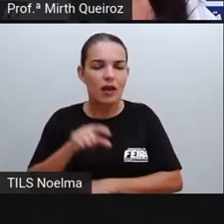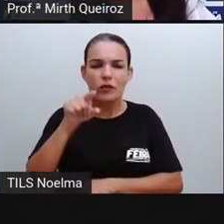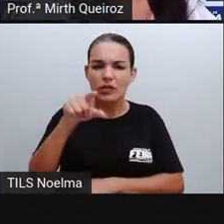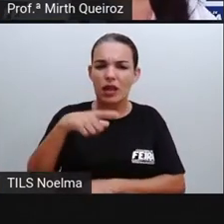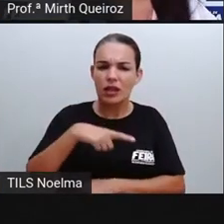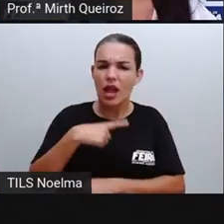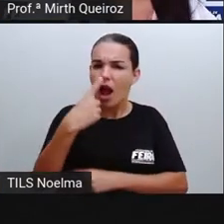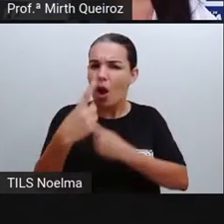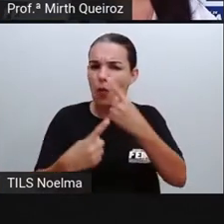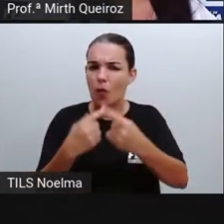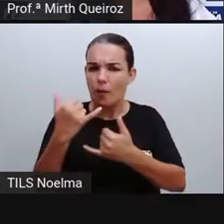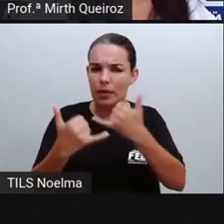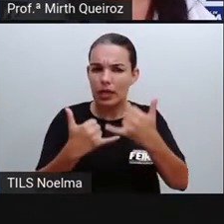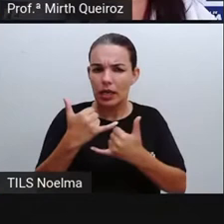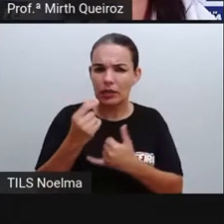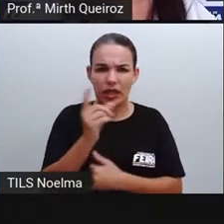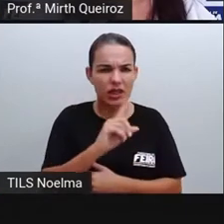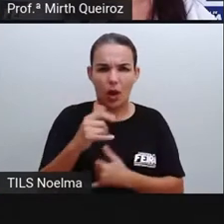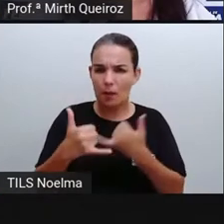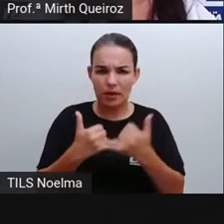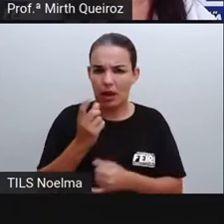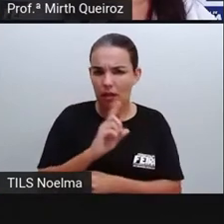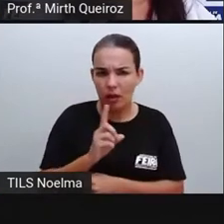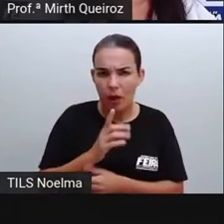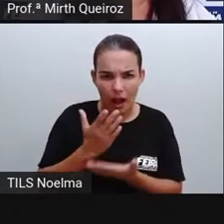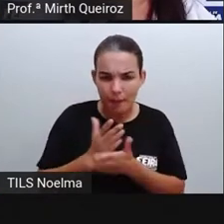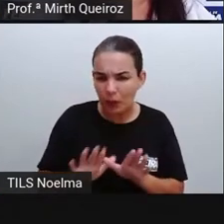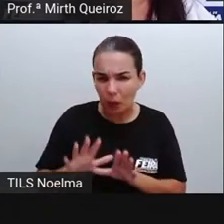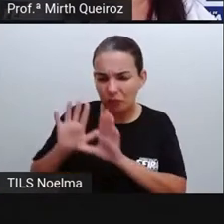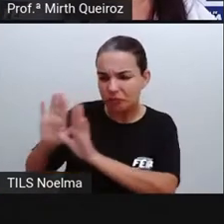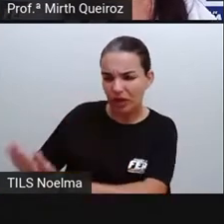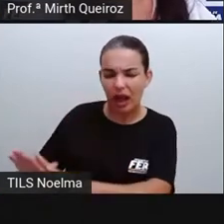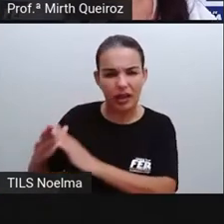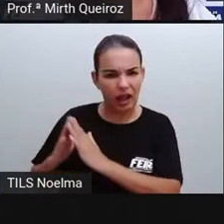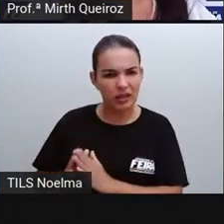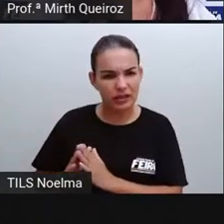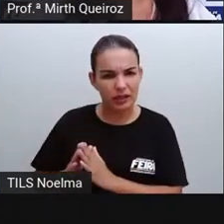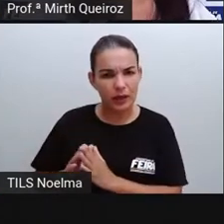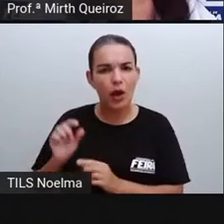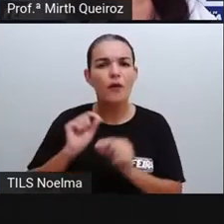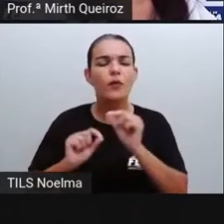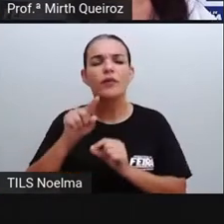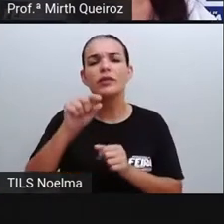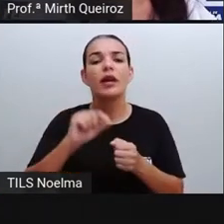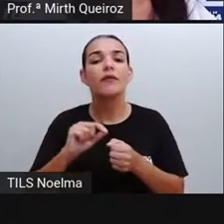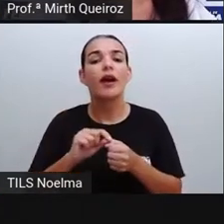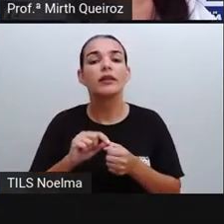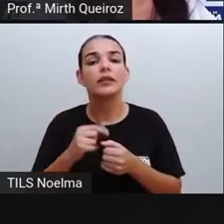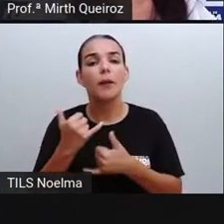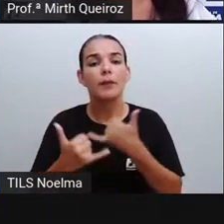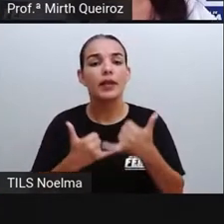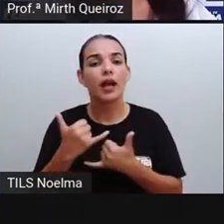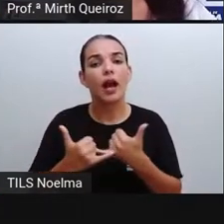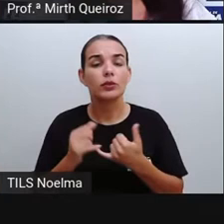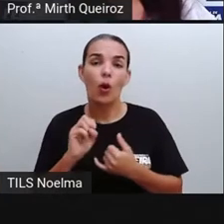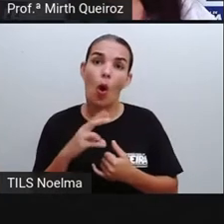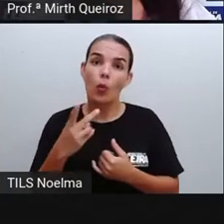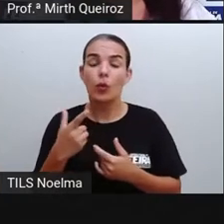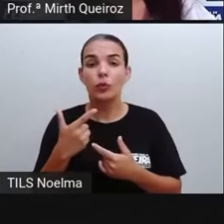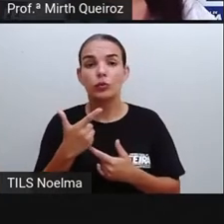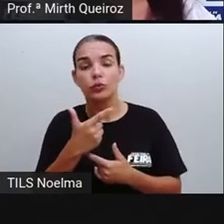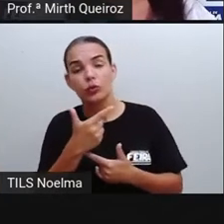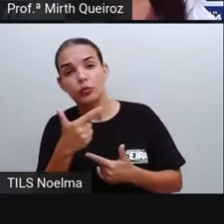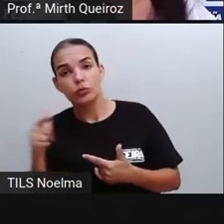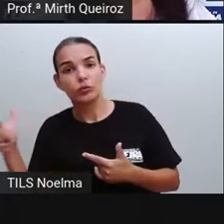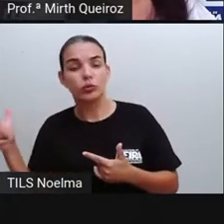Você tem algum brinquedo que você não brinca mais? O que você faz com os brinquedos ou outro tipo